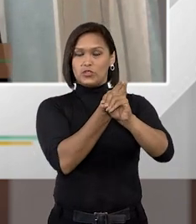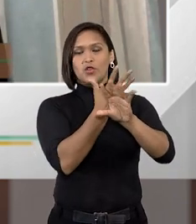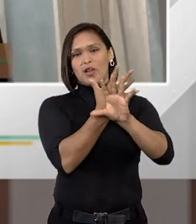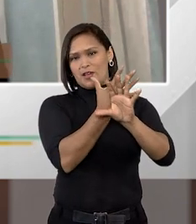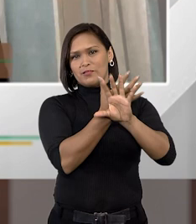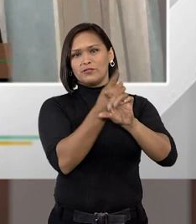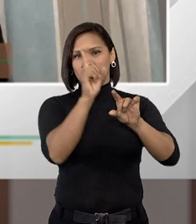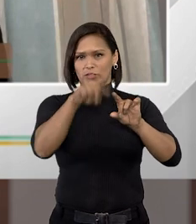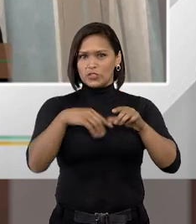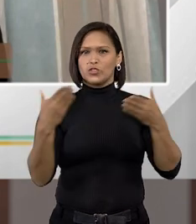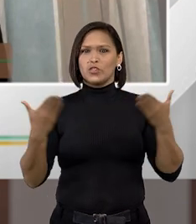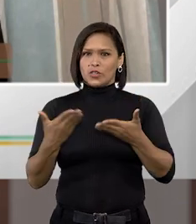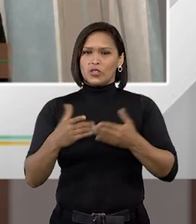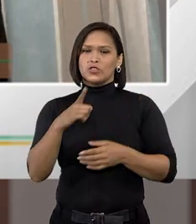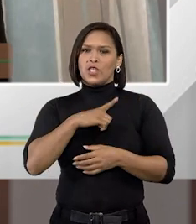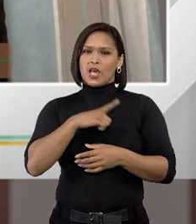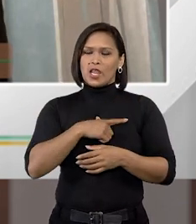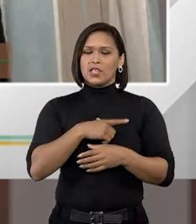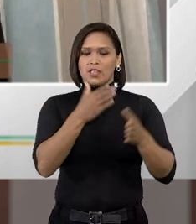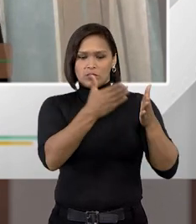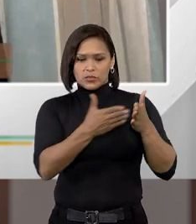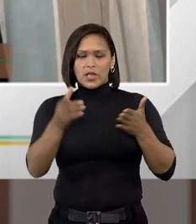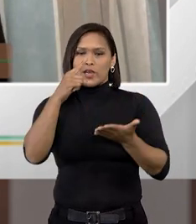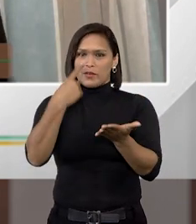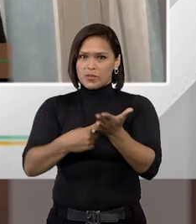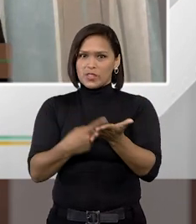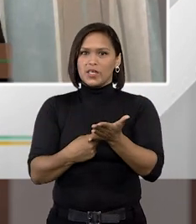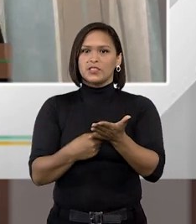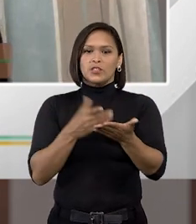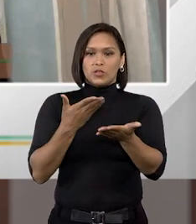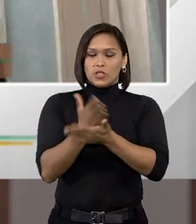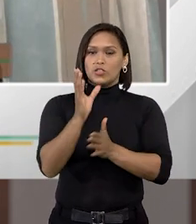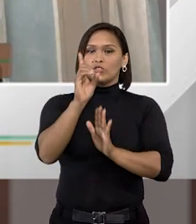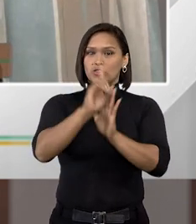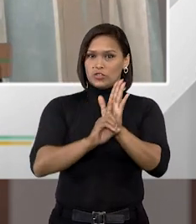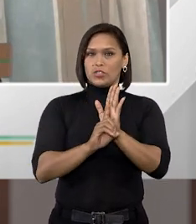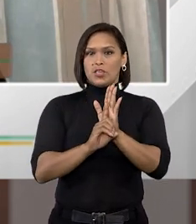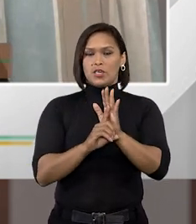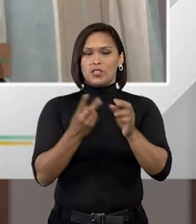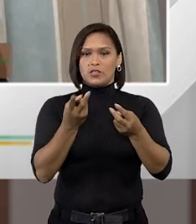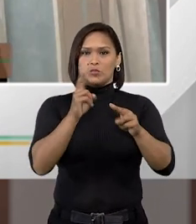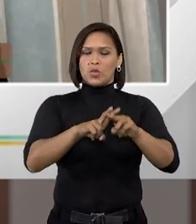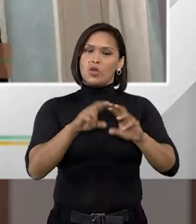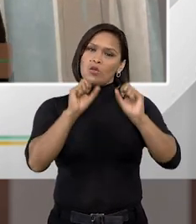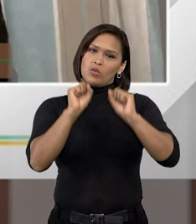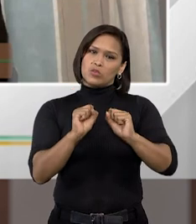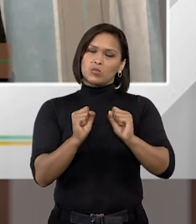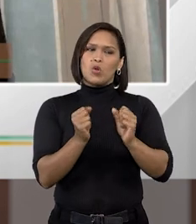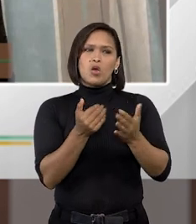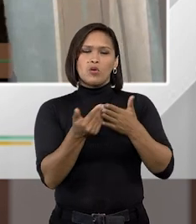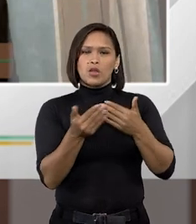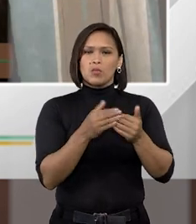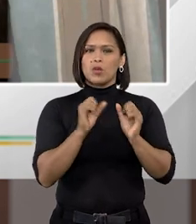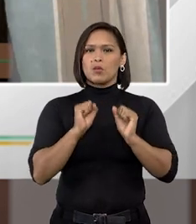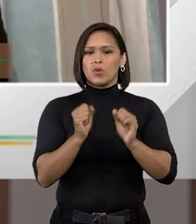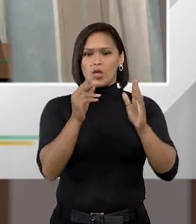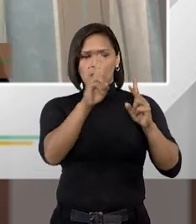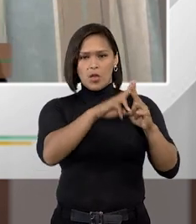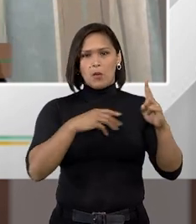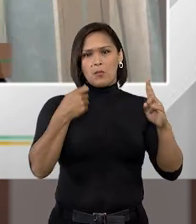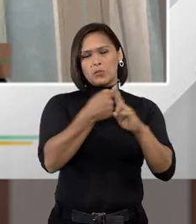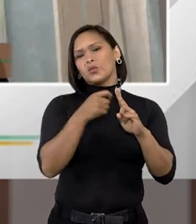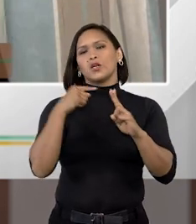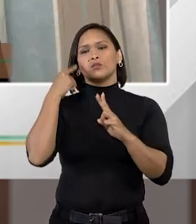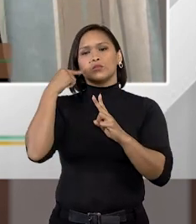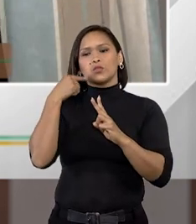A videoconferência que hoje tem previsão, aplicação e concessão de direitos aos presos, onde eles podem, a qualquer momento, por parte dos seus